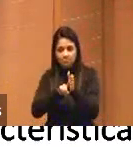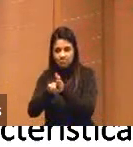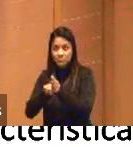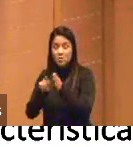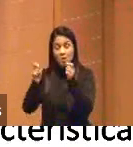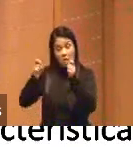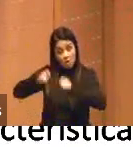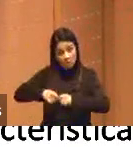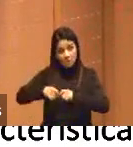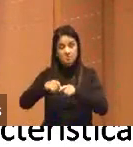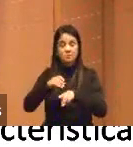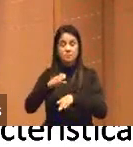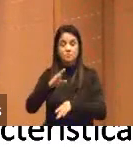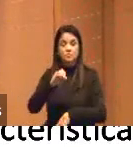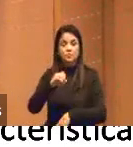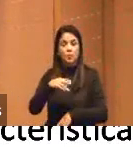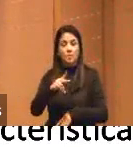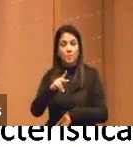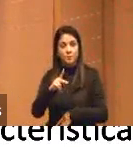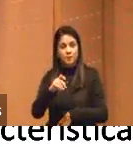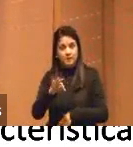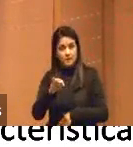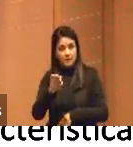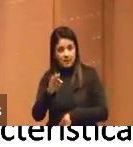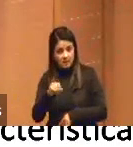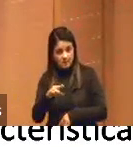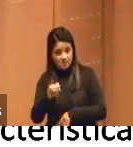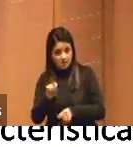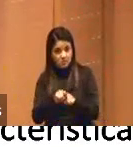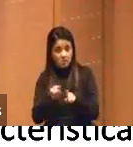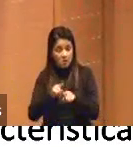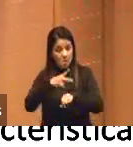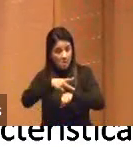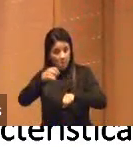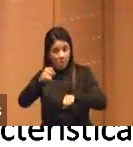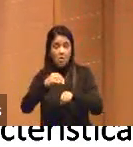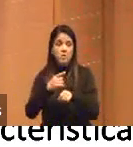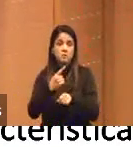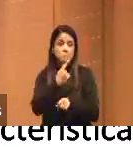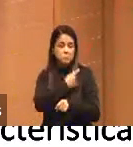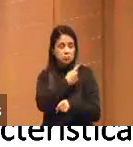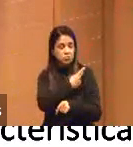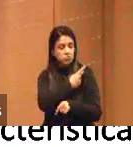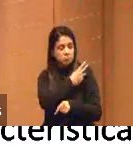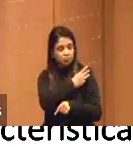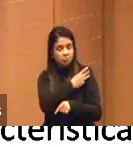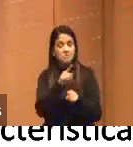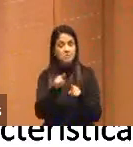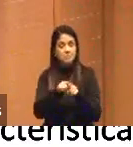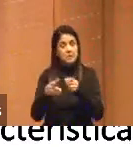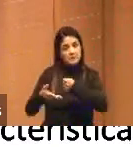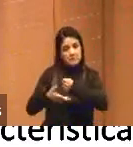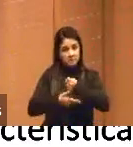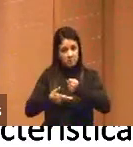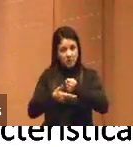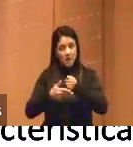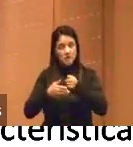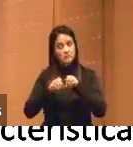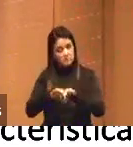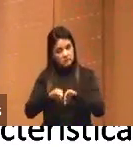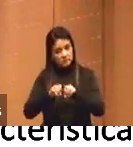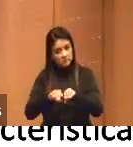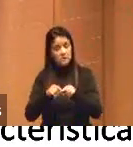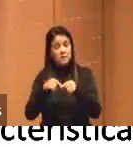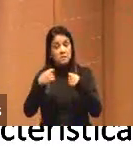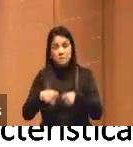competências que precisam descer também para a graduação e no ensino médio, talvez até no ensino fundamental, porque, gente, estamos